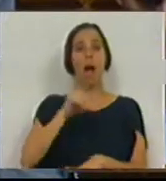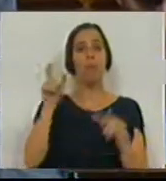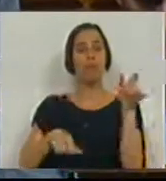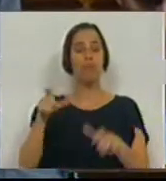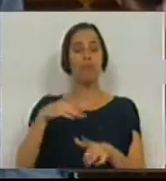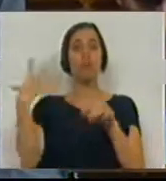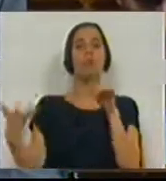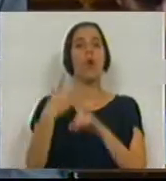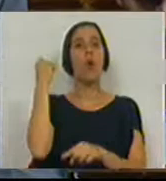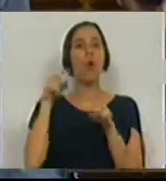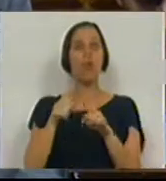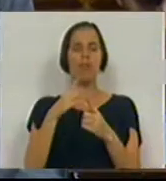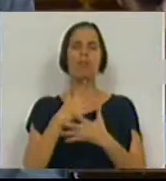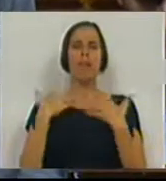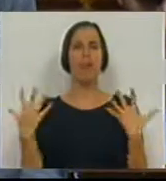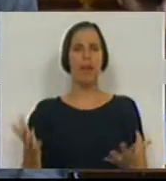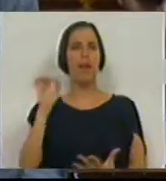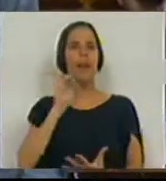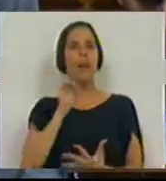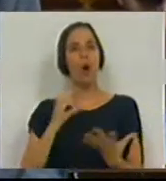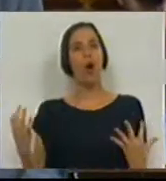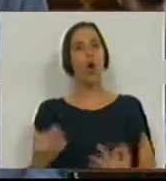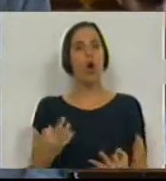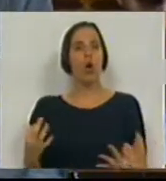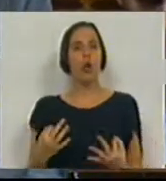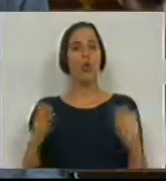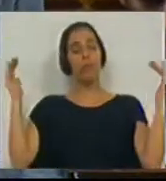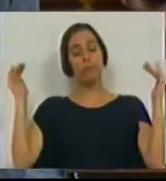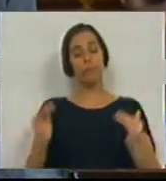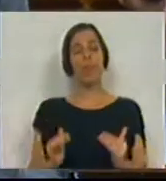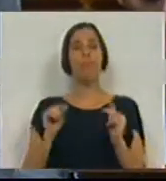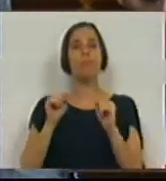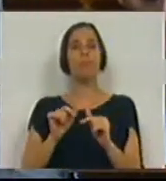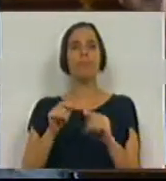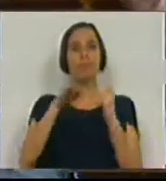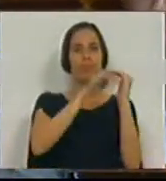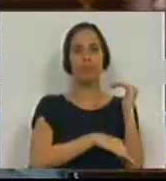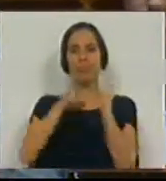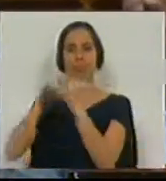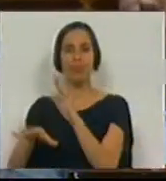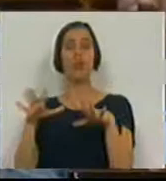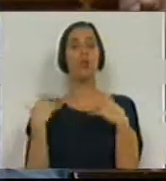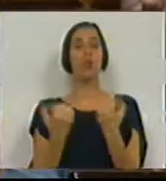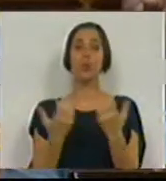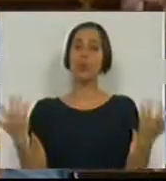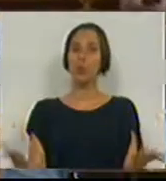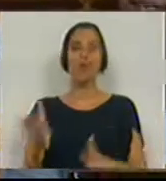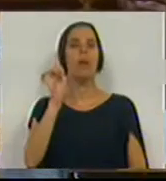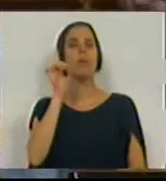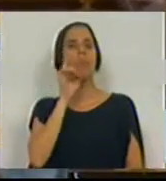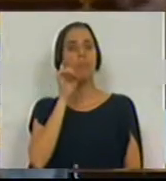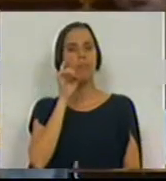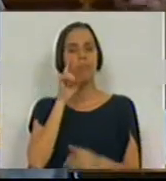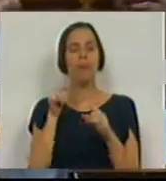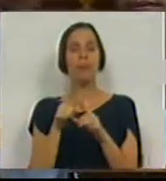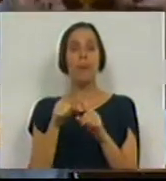conquista de grande importância na diminuição das desigualdades sociais e na garantia